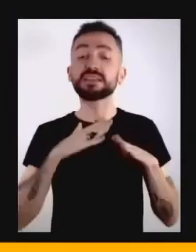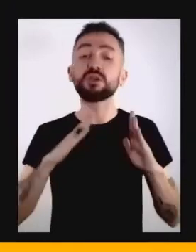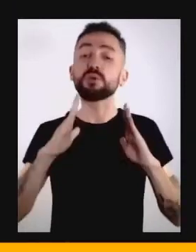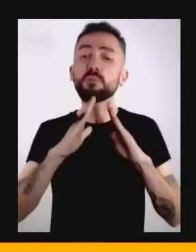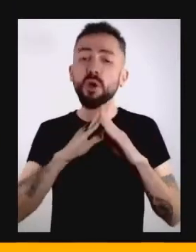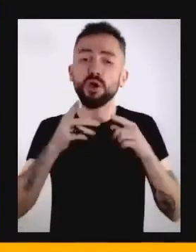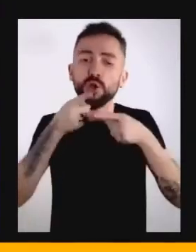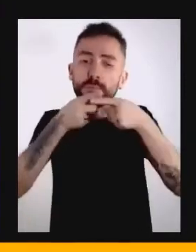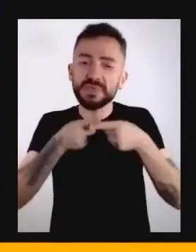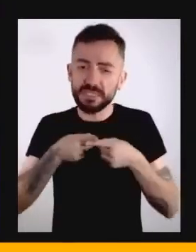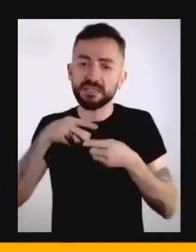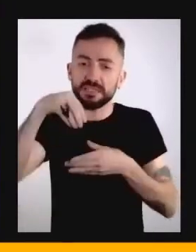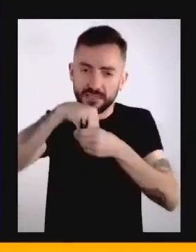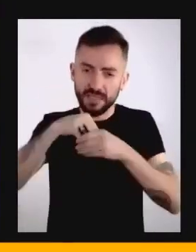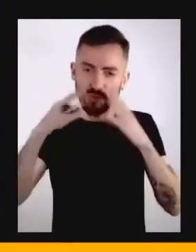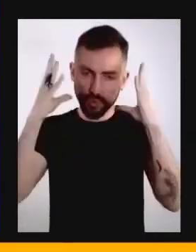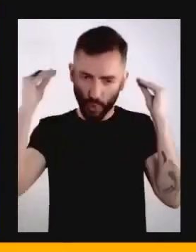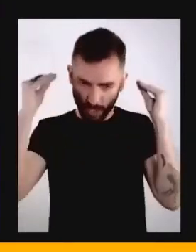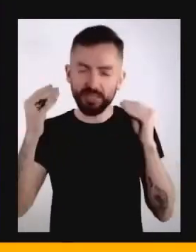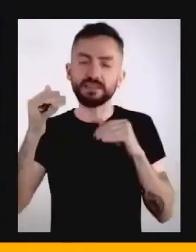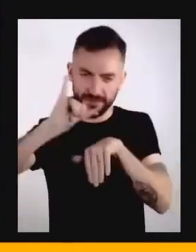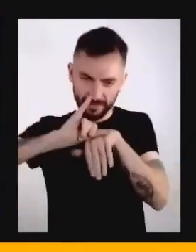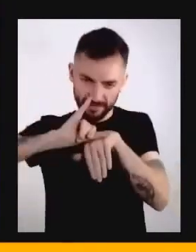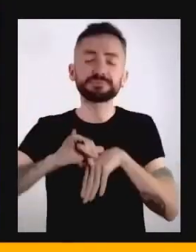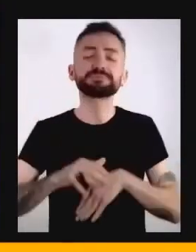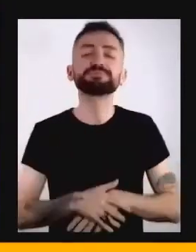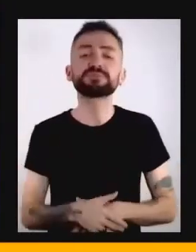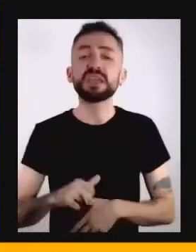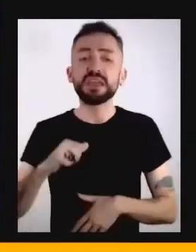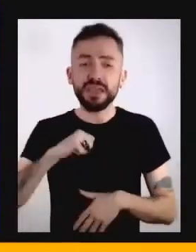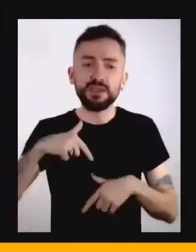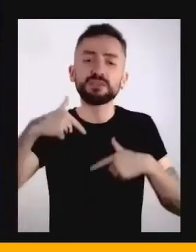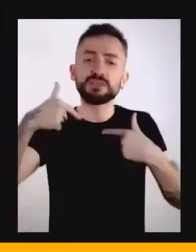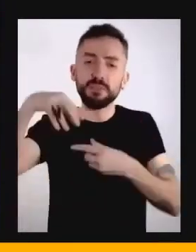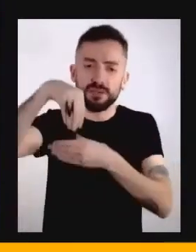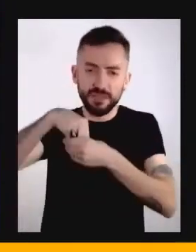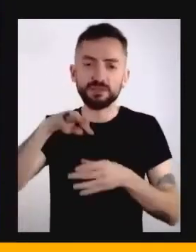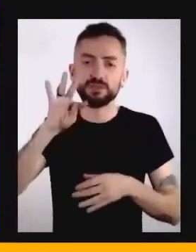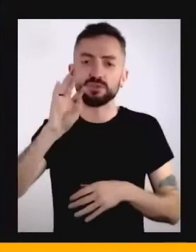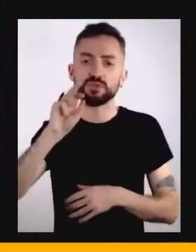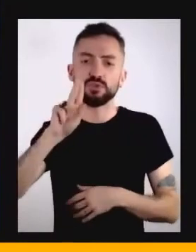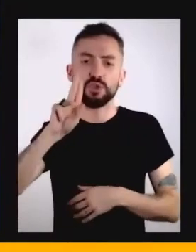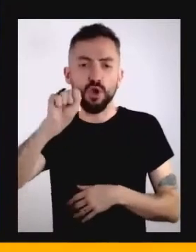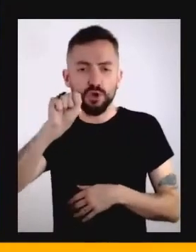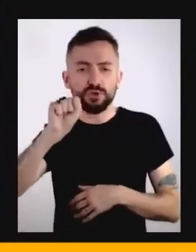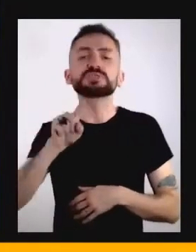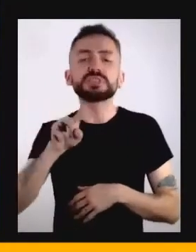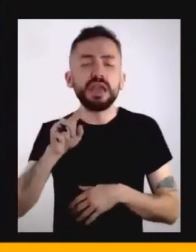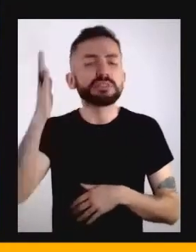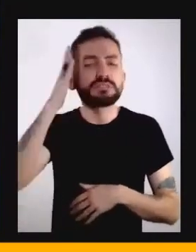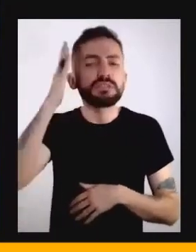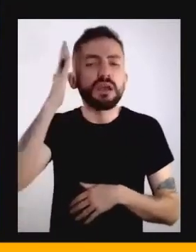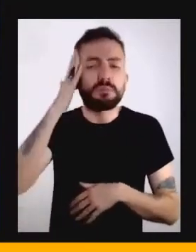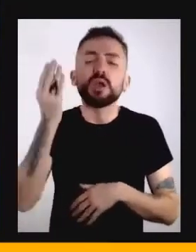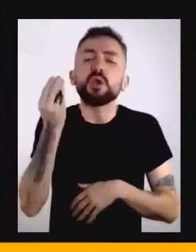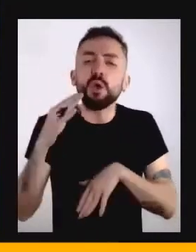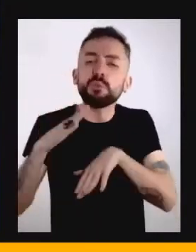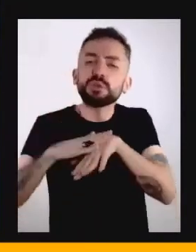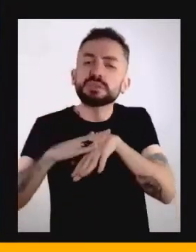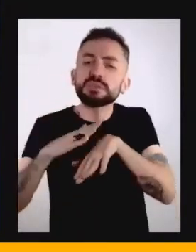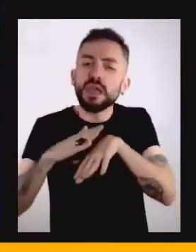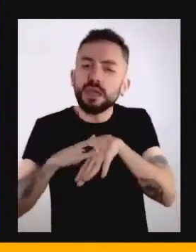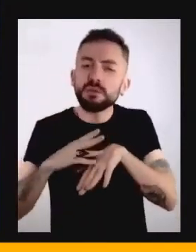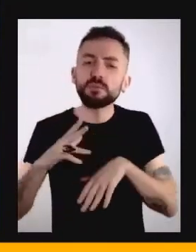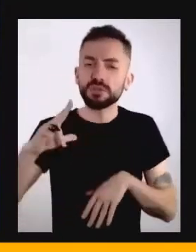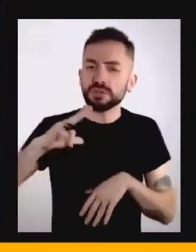sou o fundador da TORUS. A TORUS é um laboratório de estudos do tempo. A gente estuda como que a gente pode compreender essa nossa relação individual e